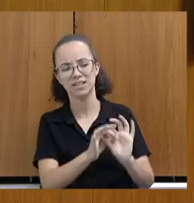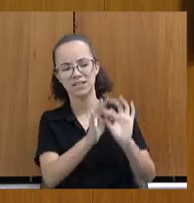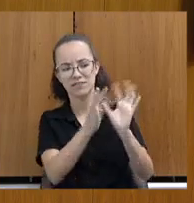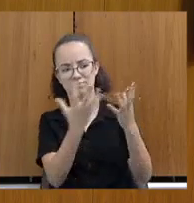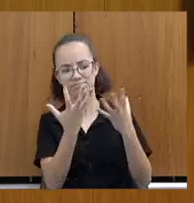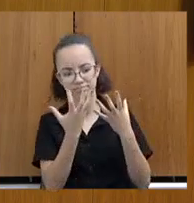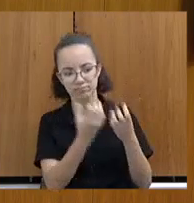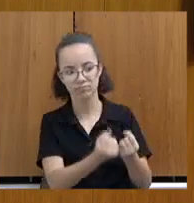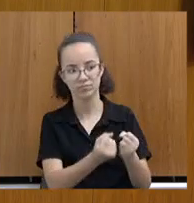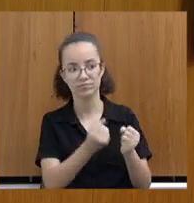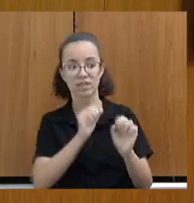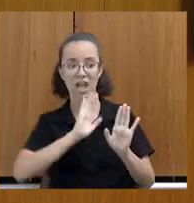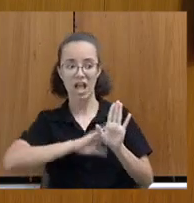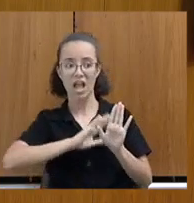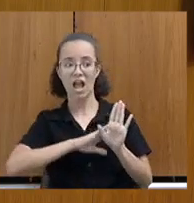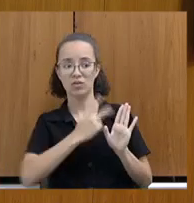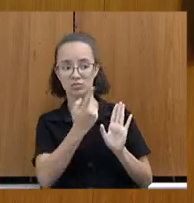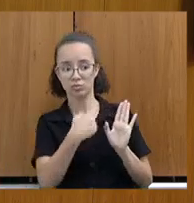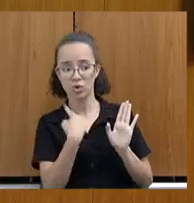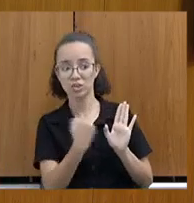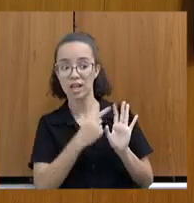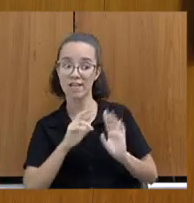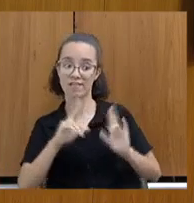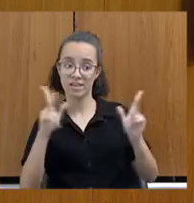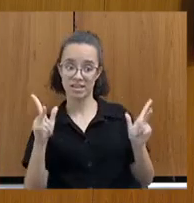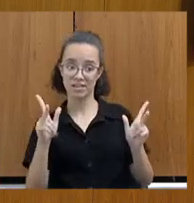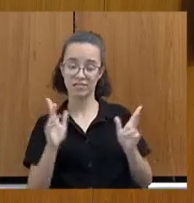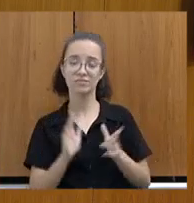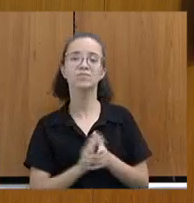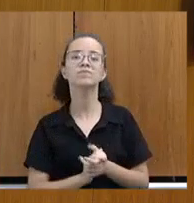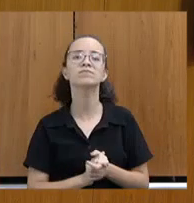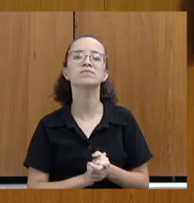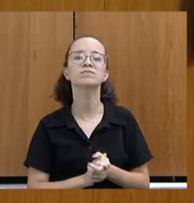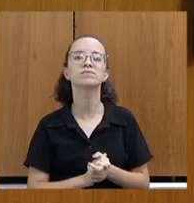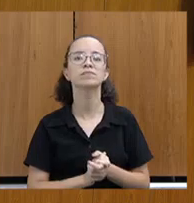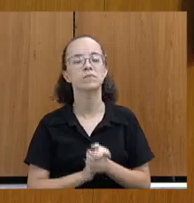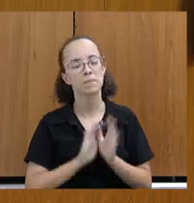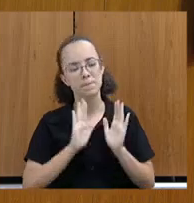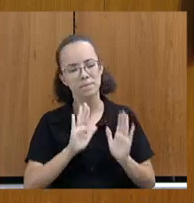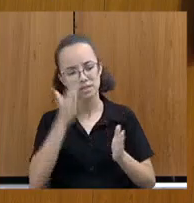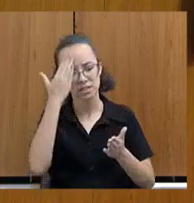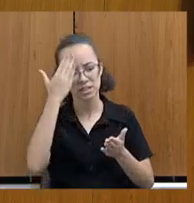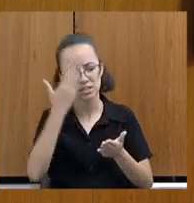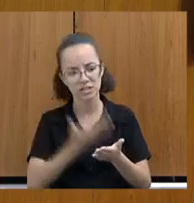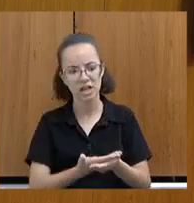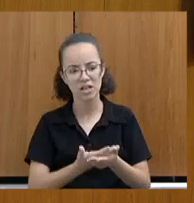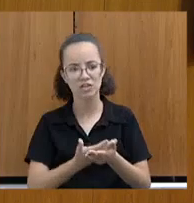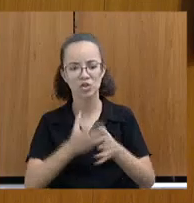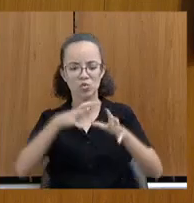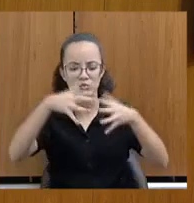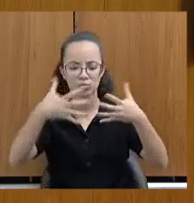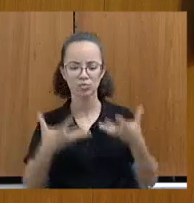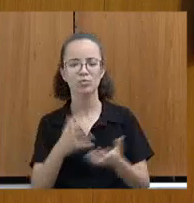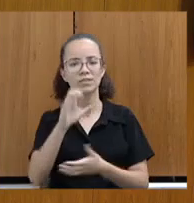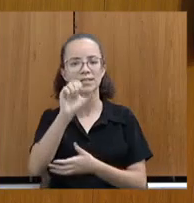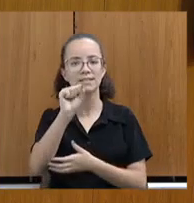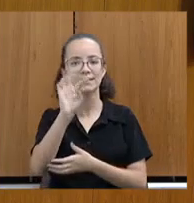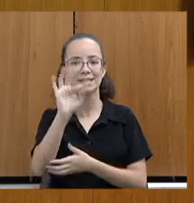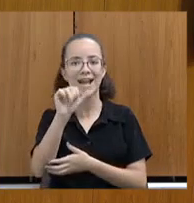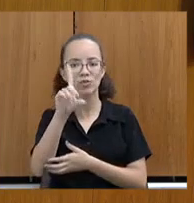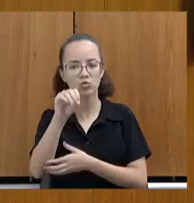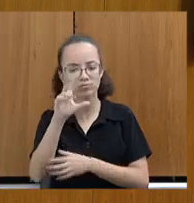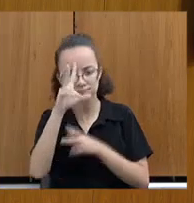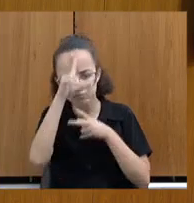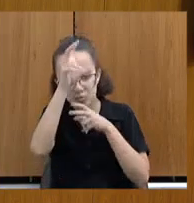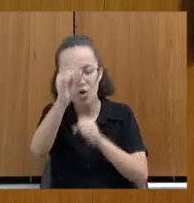temos ideologias muito diferentes e nós acreditamos em um Estado forte. E, para isso, precisa